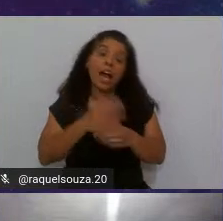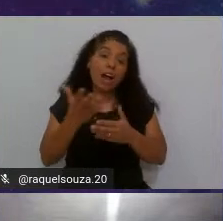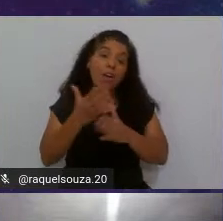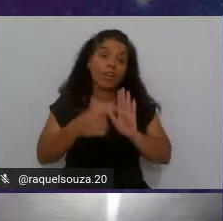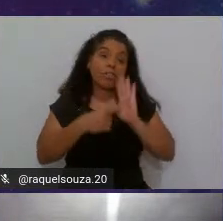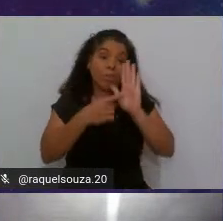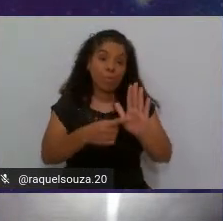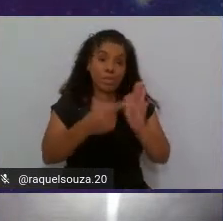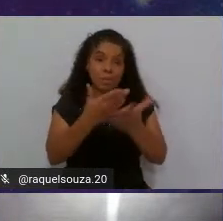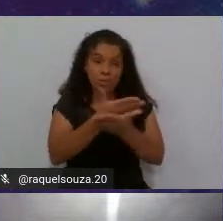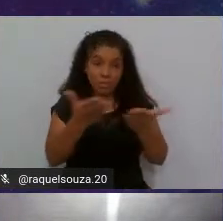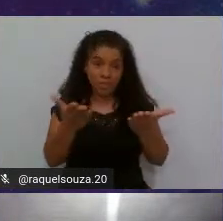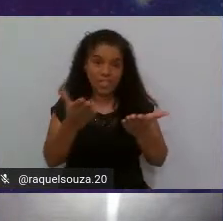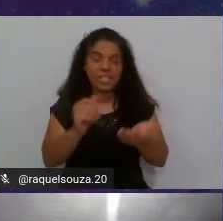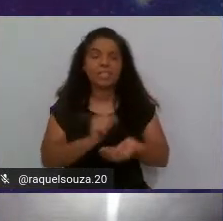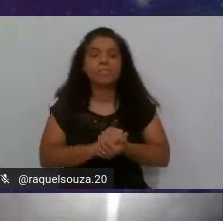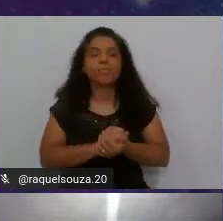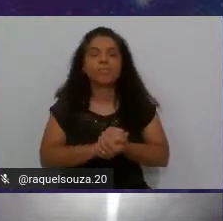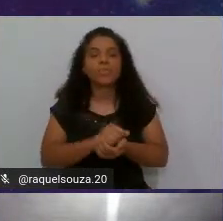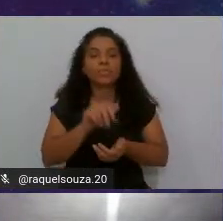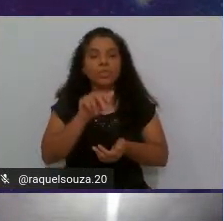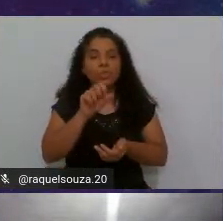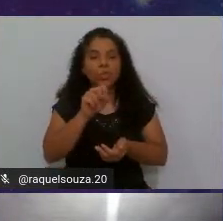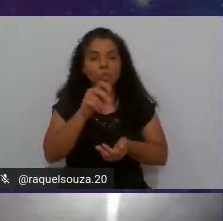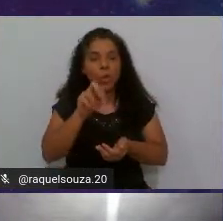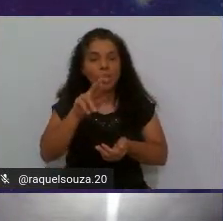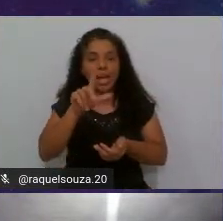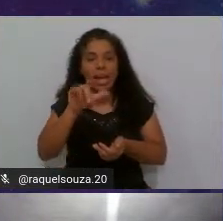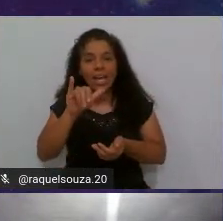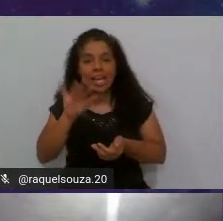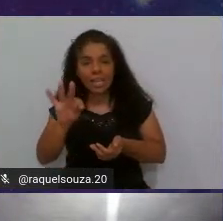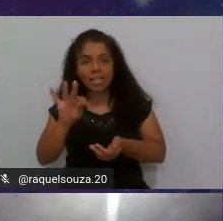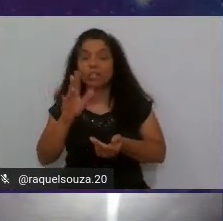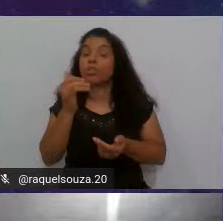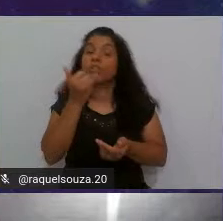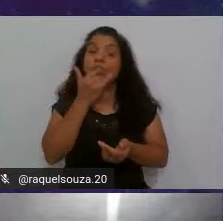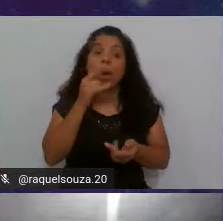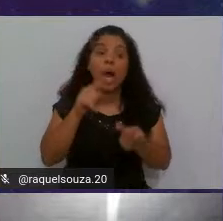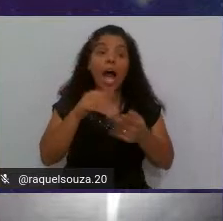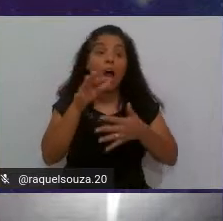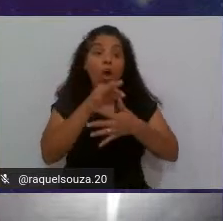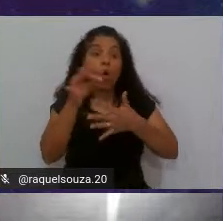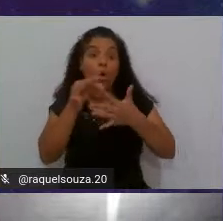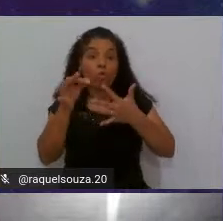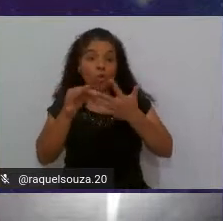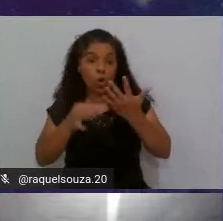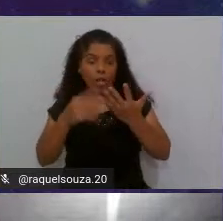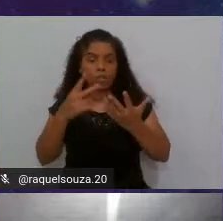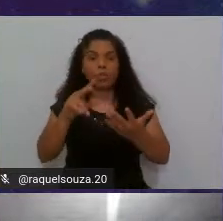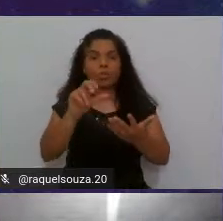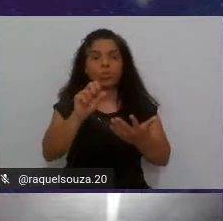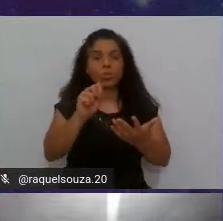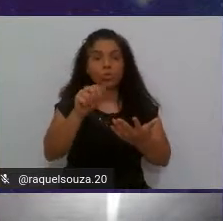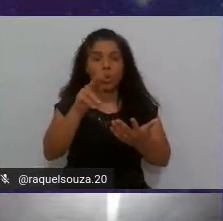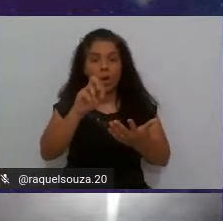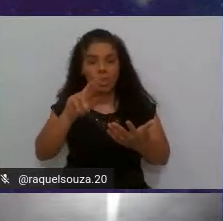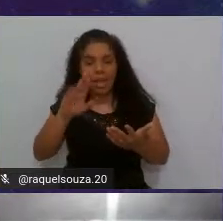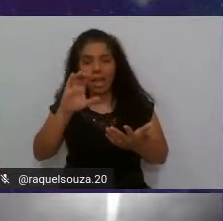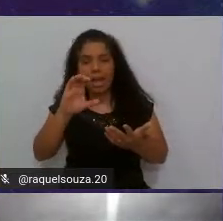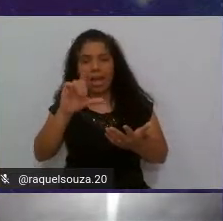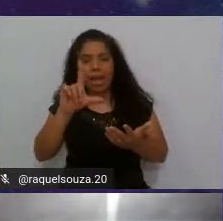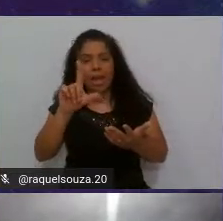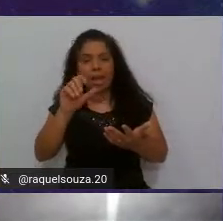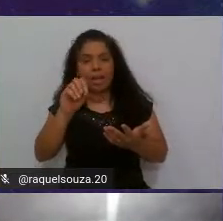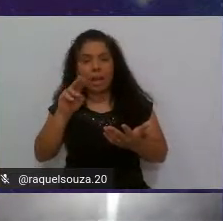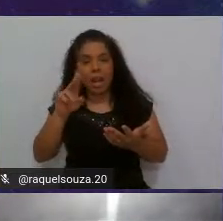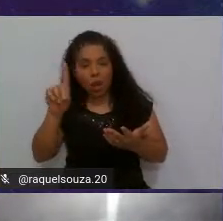vocês o sonar lint ou melhor a configuração do sonar cloud agora a gente vai